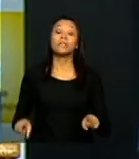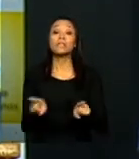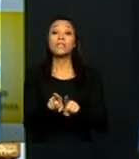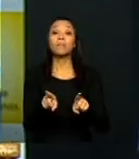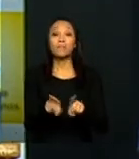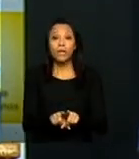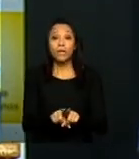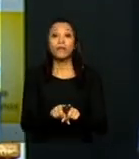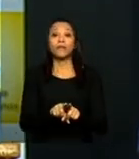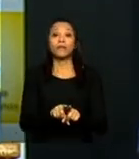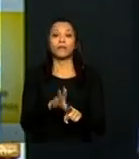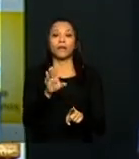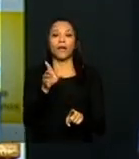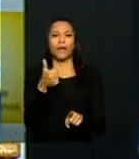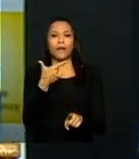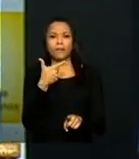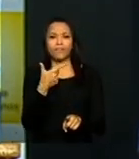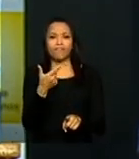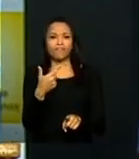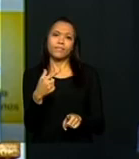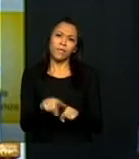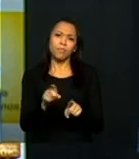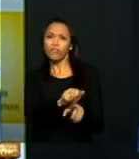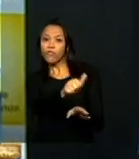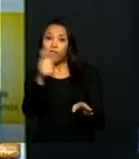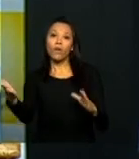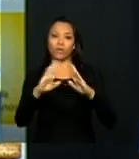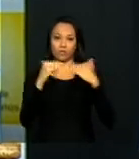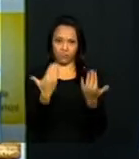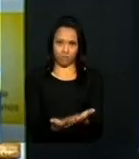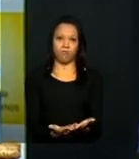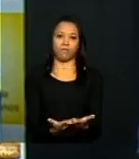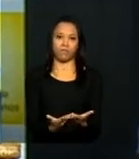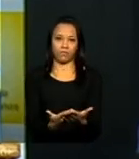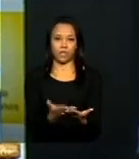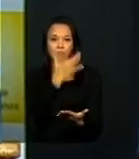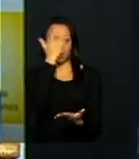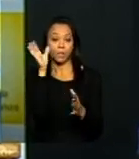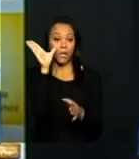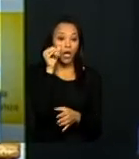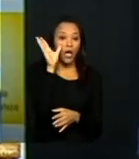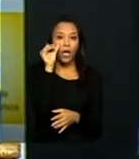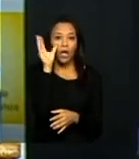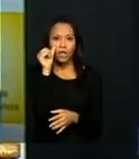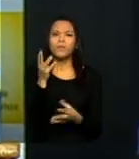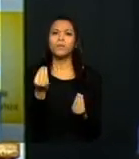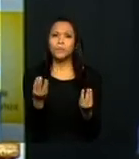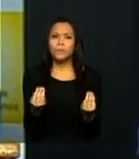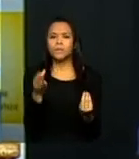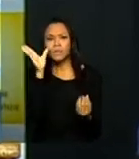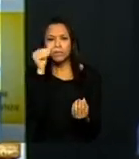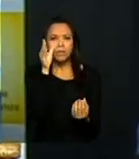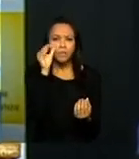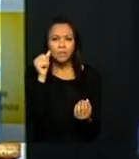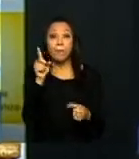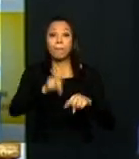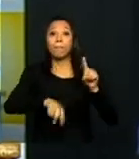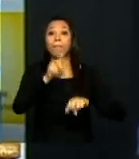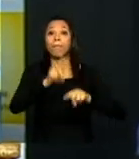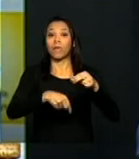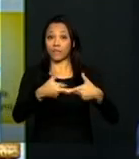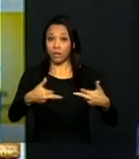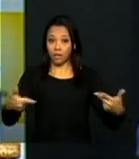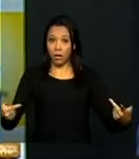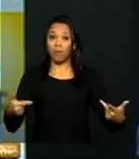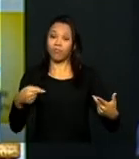também situações de educação não formal, que acho que tem tido bastante demanda também de um material rico para